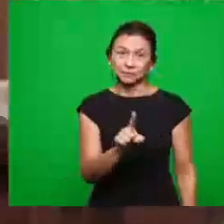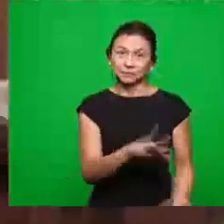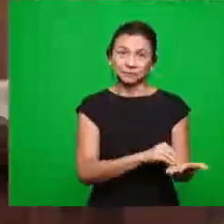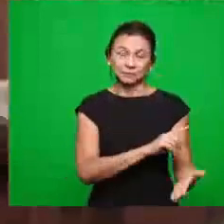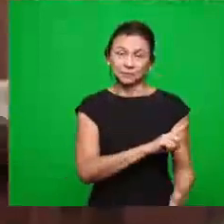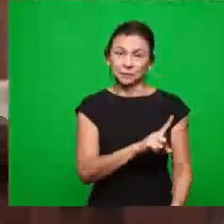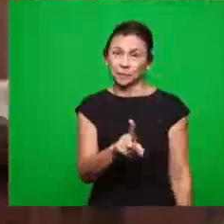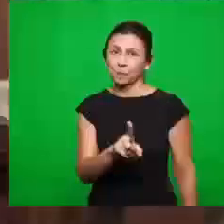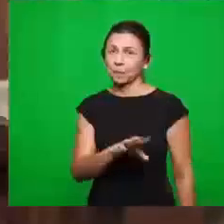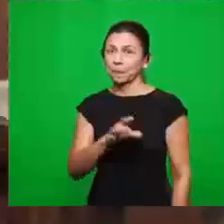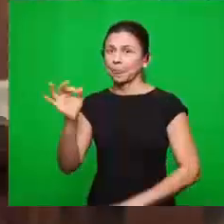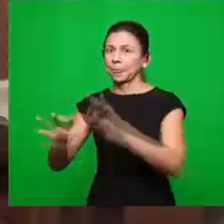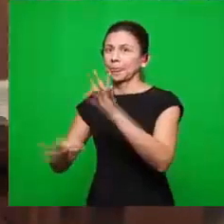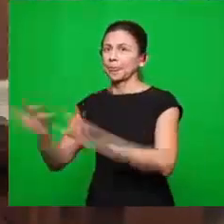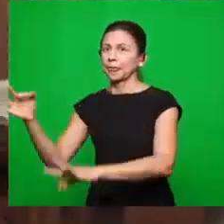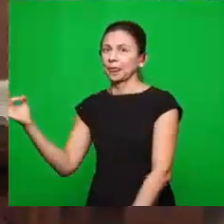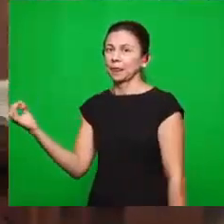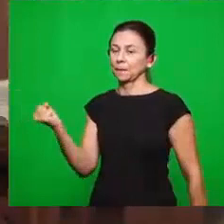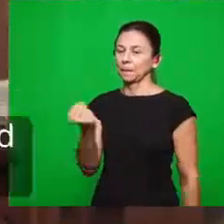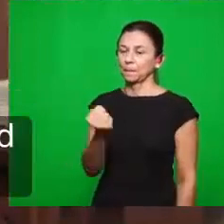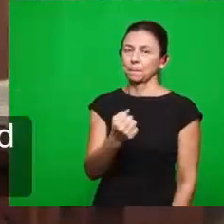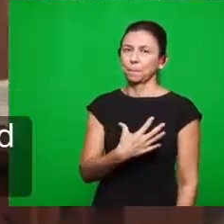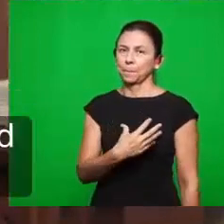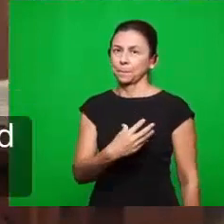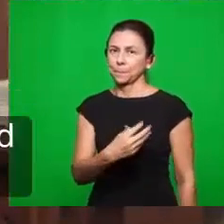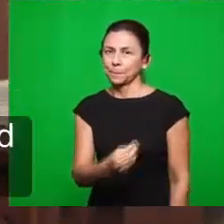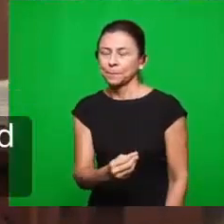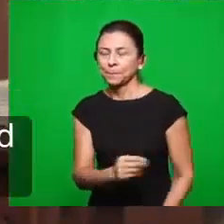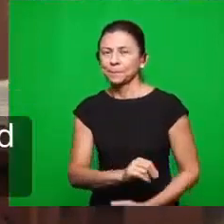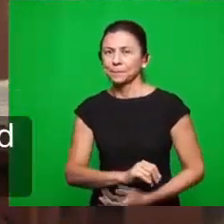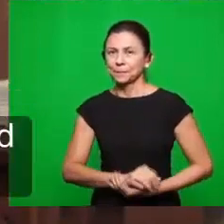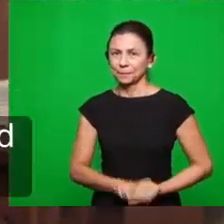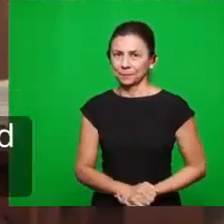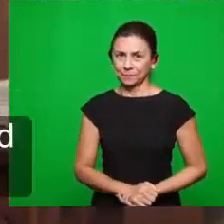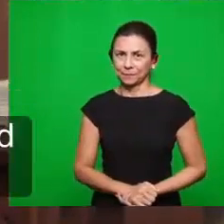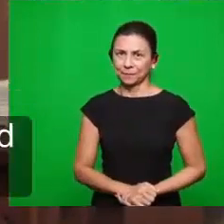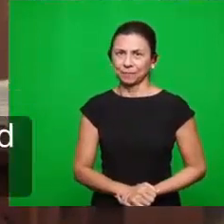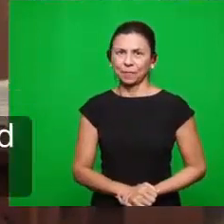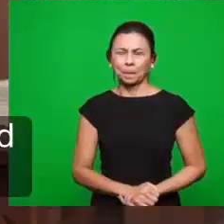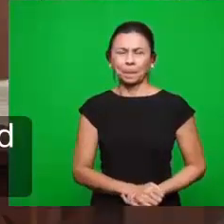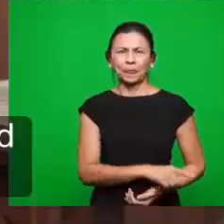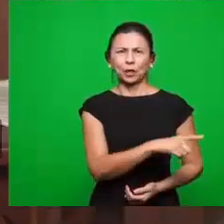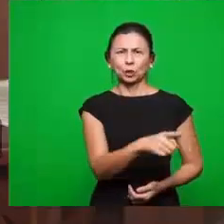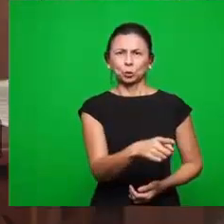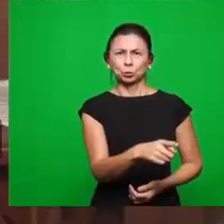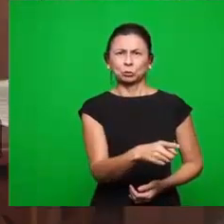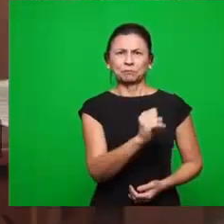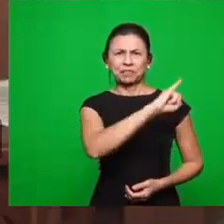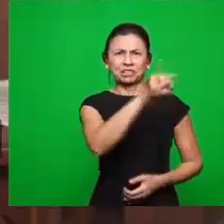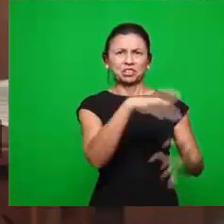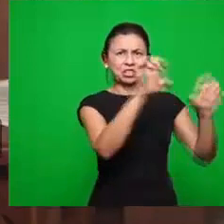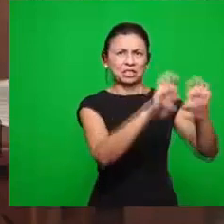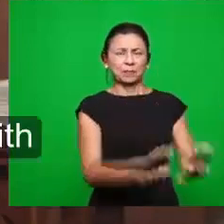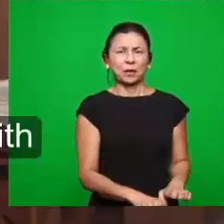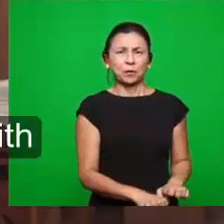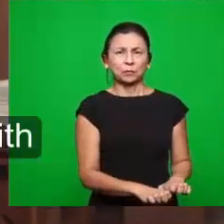Ferirei de morte aos seus filhos. O que acontece? Tudo que nasce produto de Jezabel, nasce morto. Porque não tem